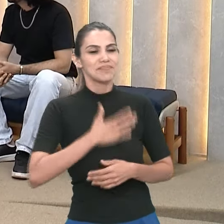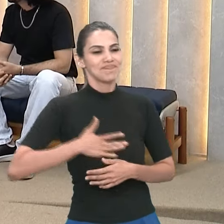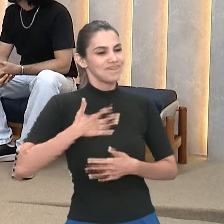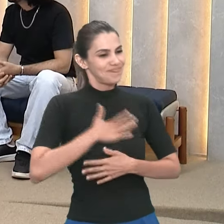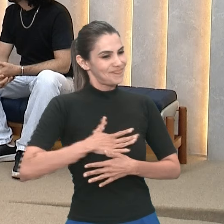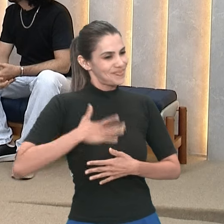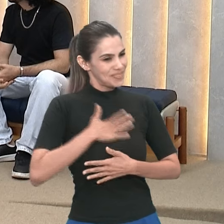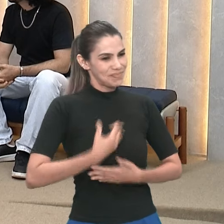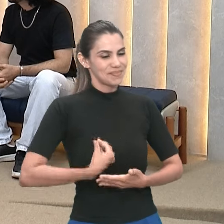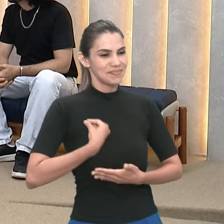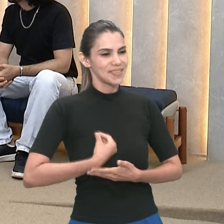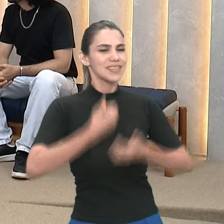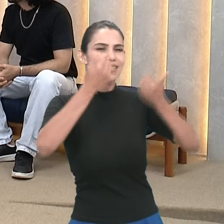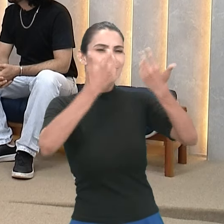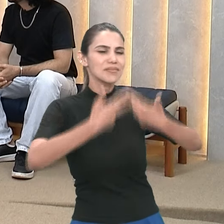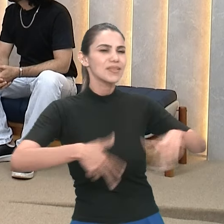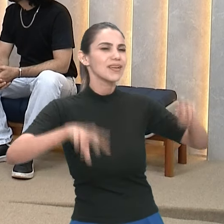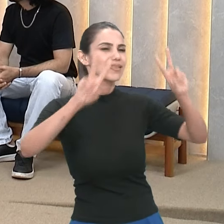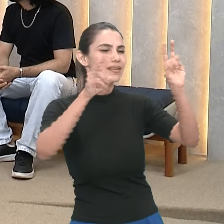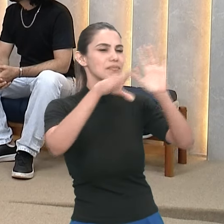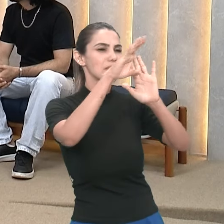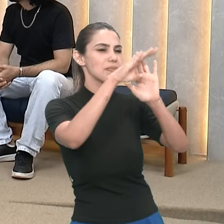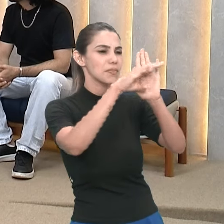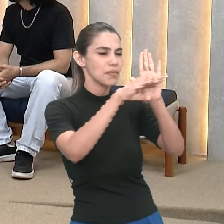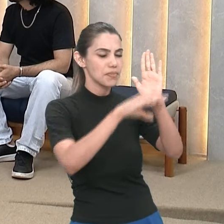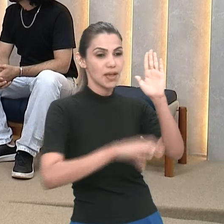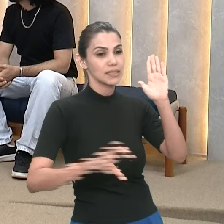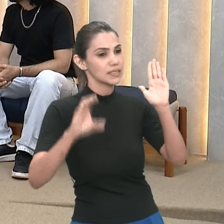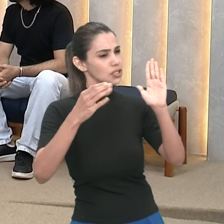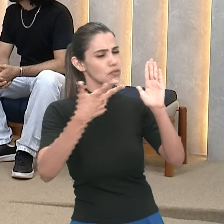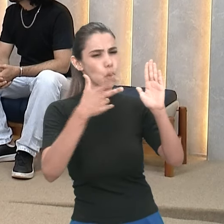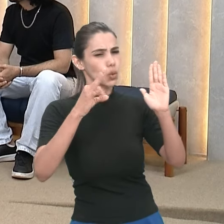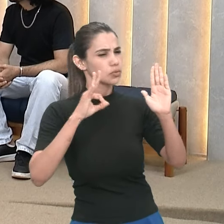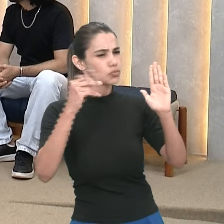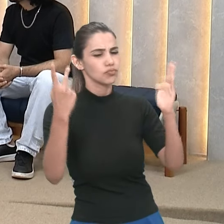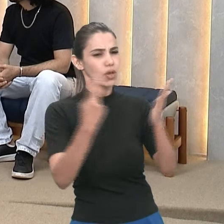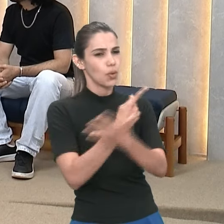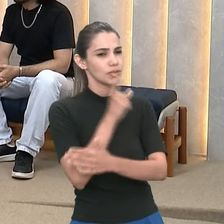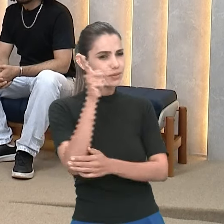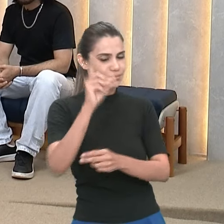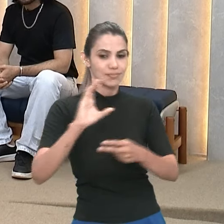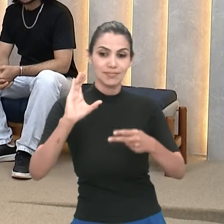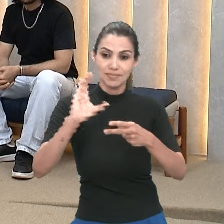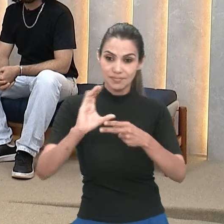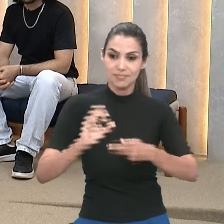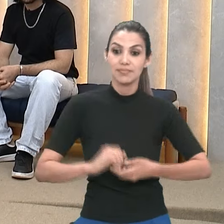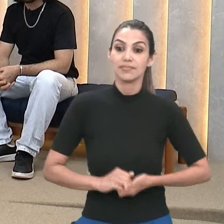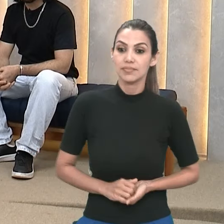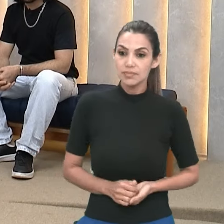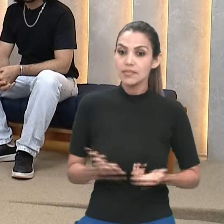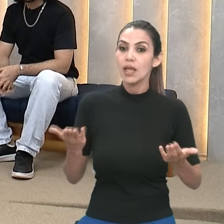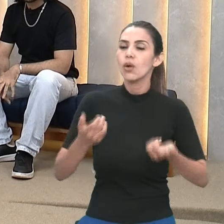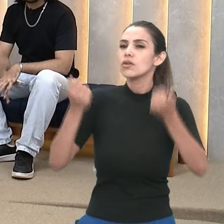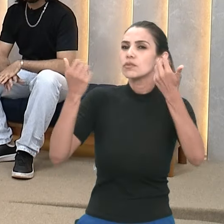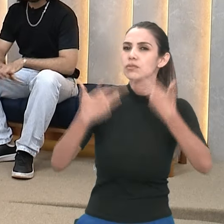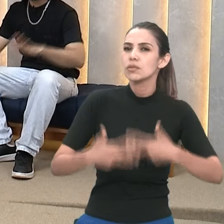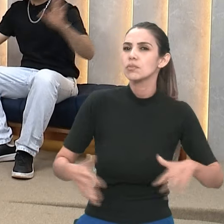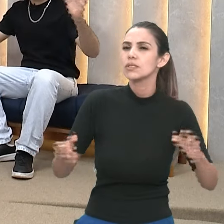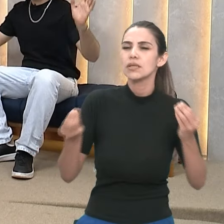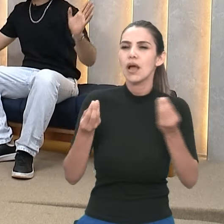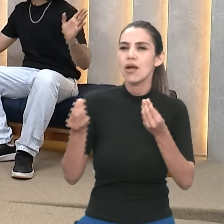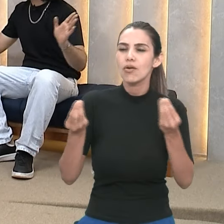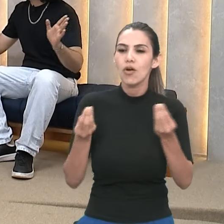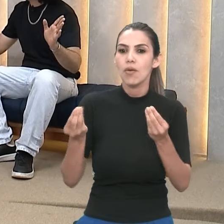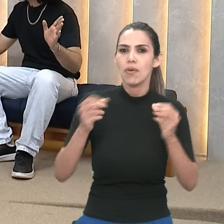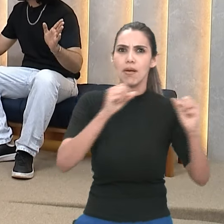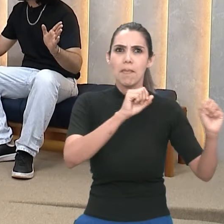estar aqui falando da nossa programação científica e tudo o que está rolando lá no nosso Compex. Então, já vamos começar falando daquele monte